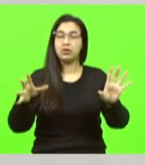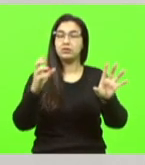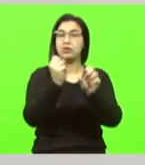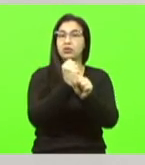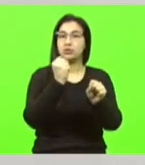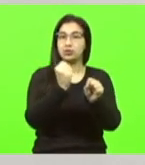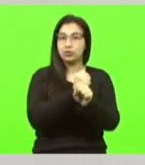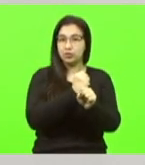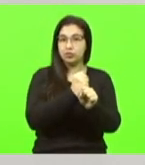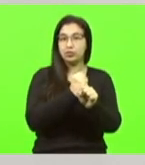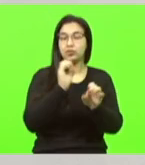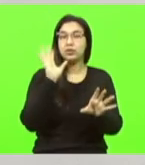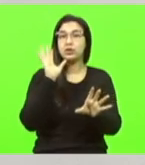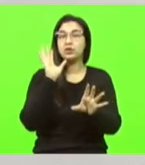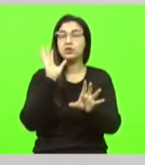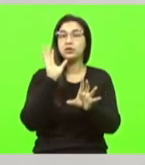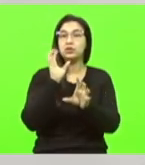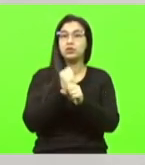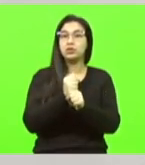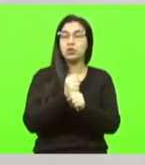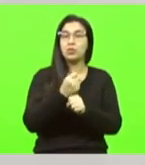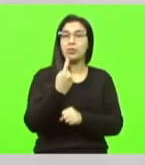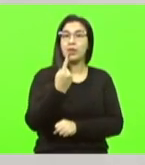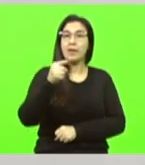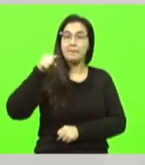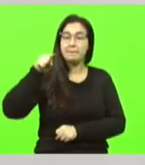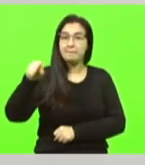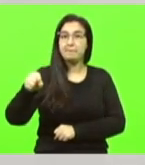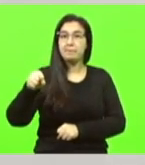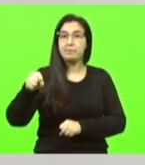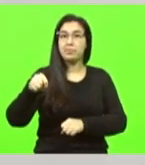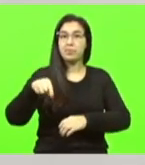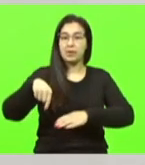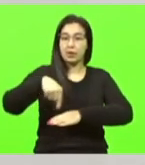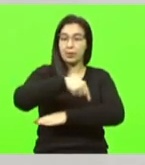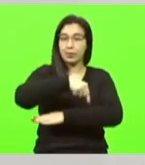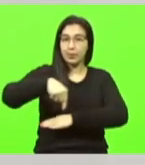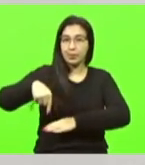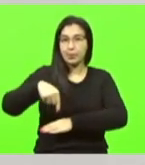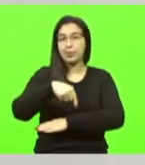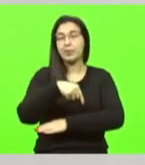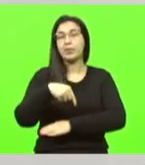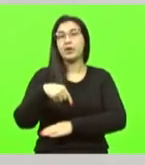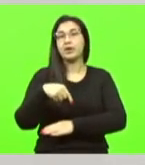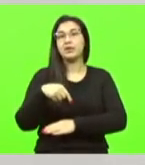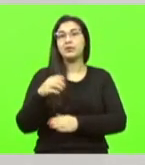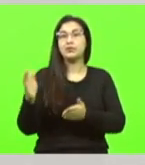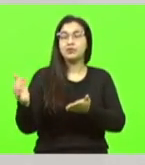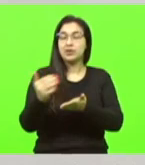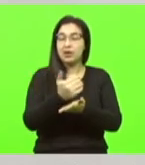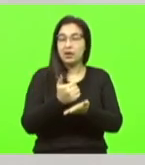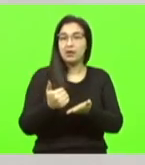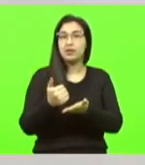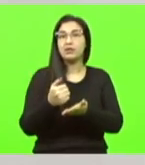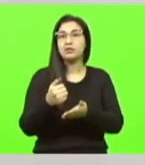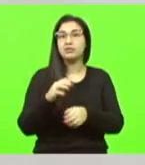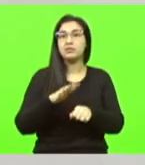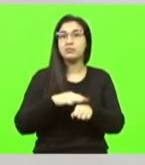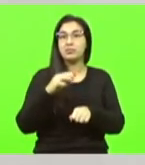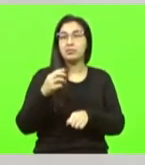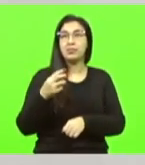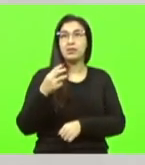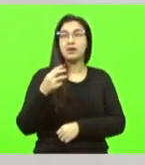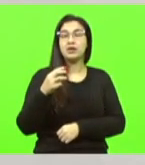somando mais de 109 mil metros de áreas construídas e sendo arrecadado mais de 3 milhões e 520 mil em